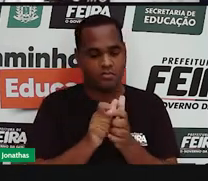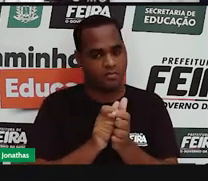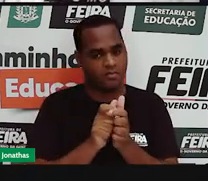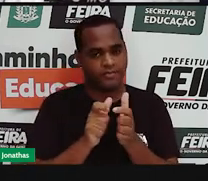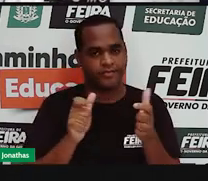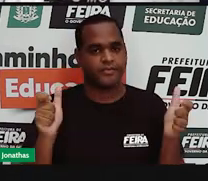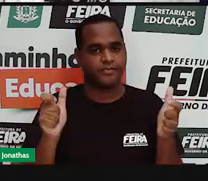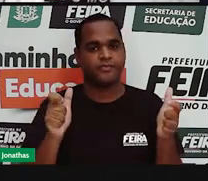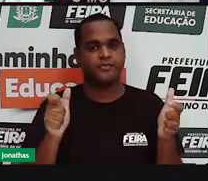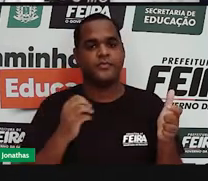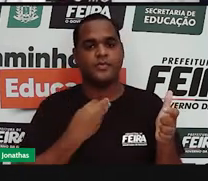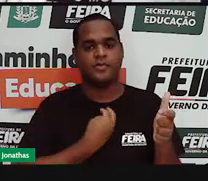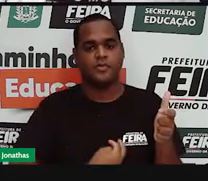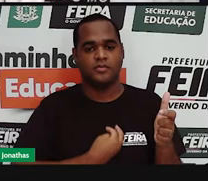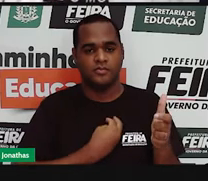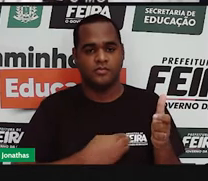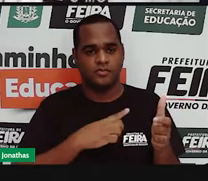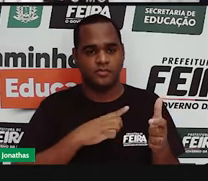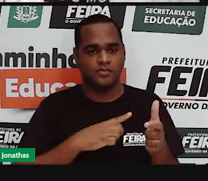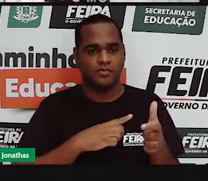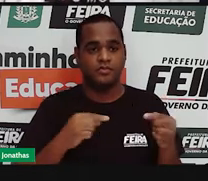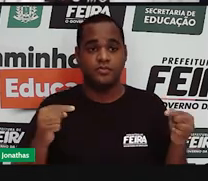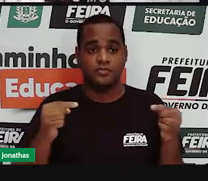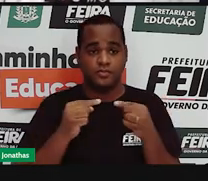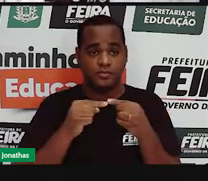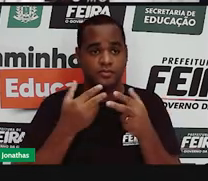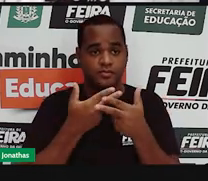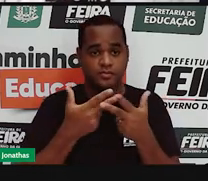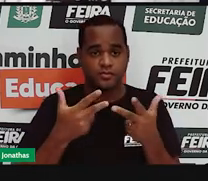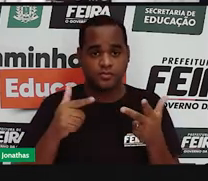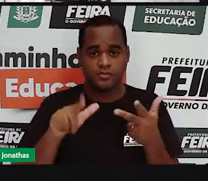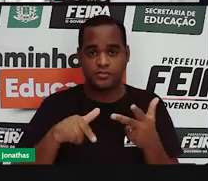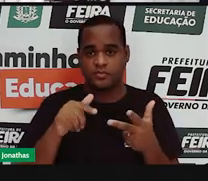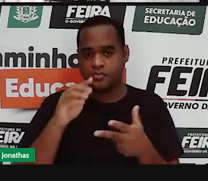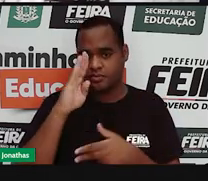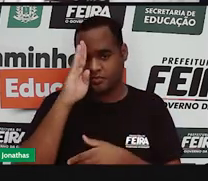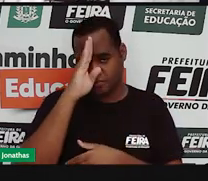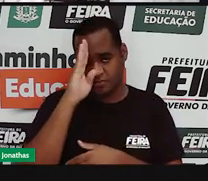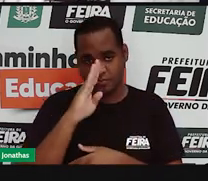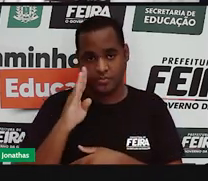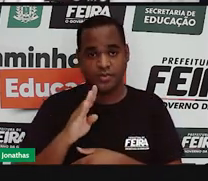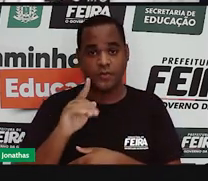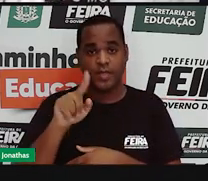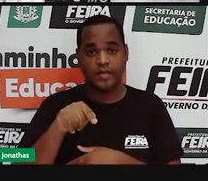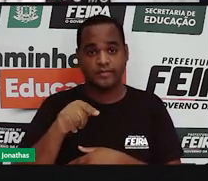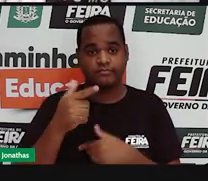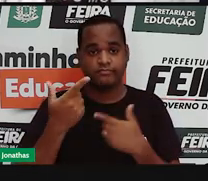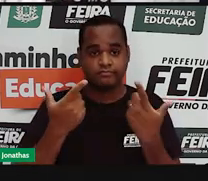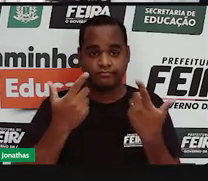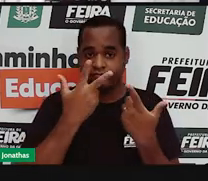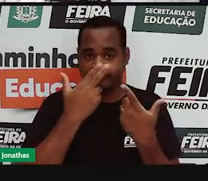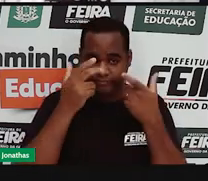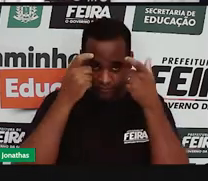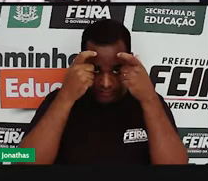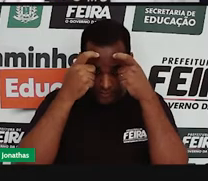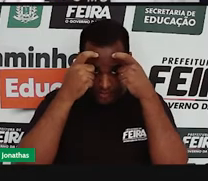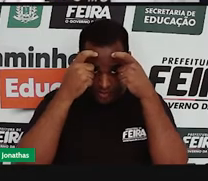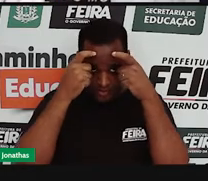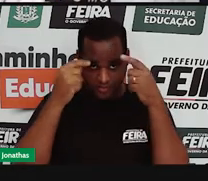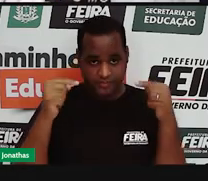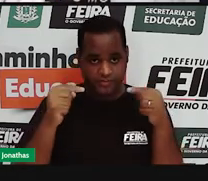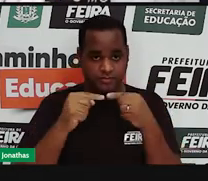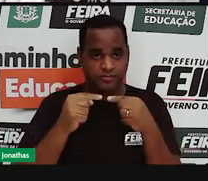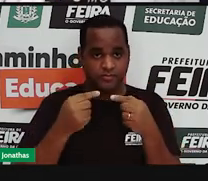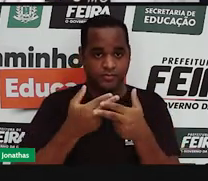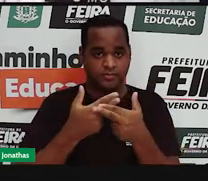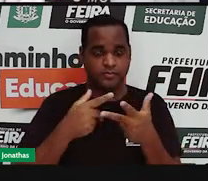acabou que a conversão de chamar o Brasil de Império pela vastidão do território. Também porque era